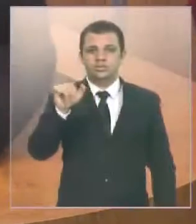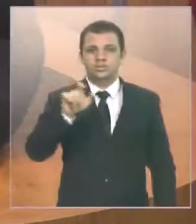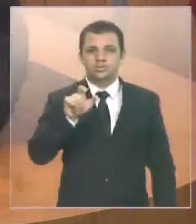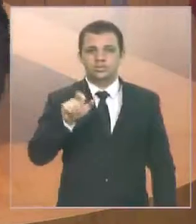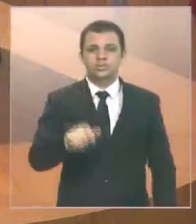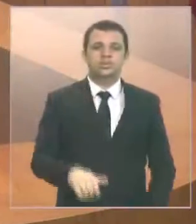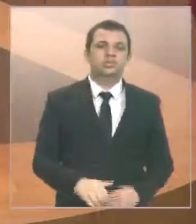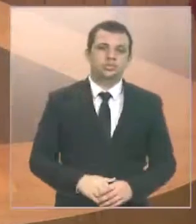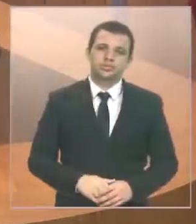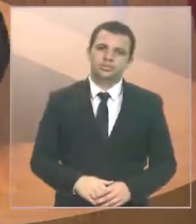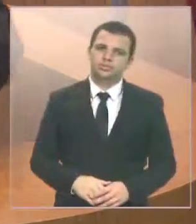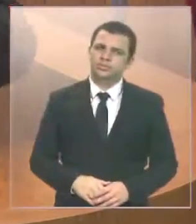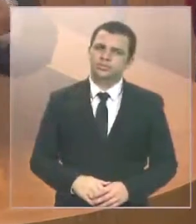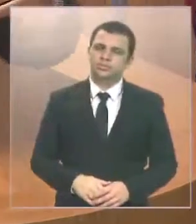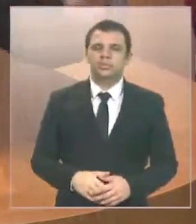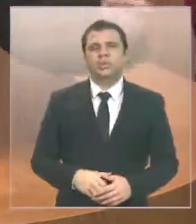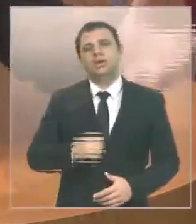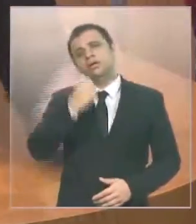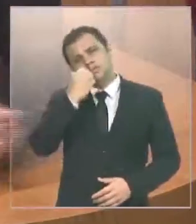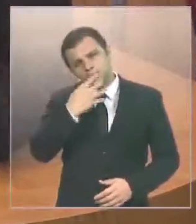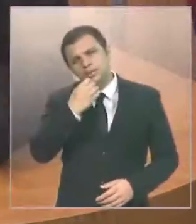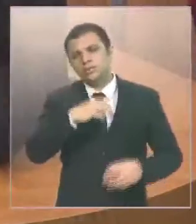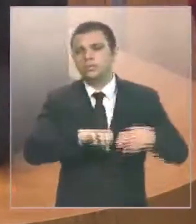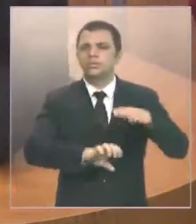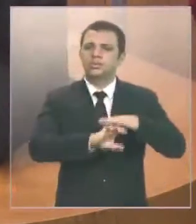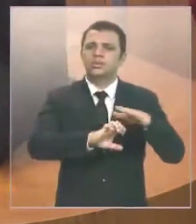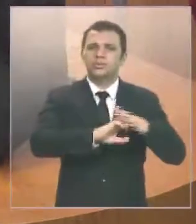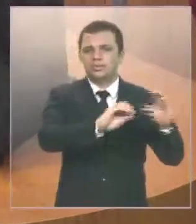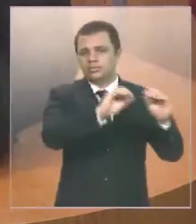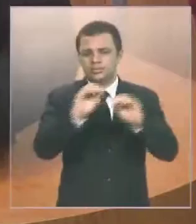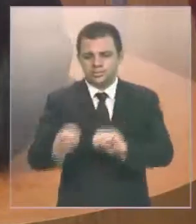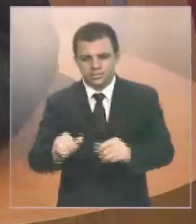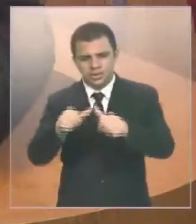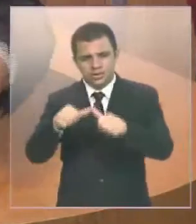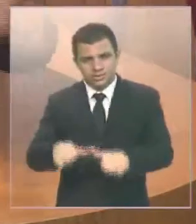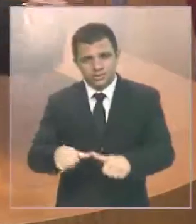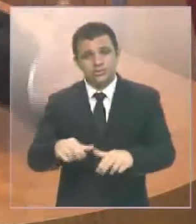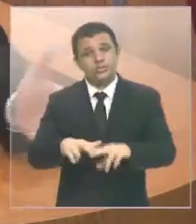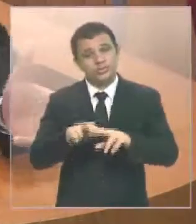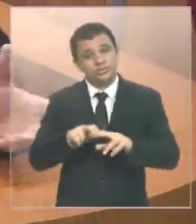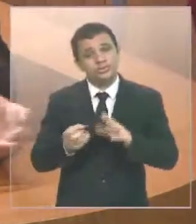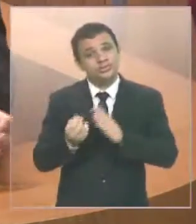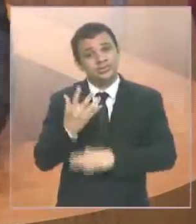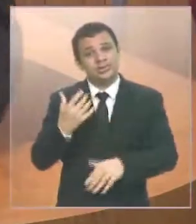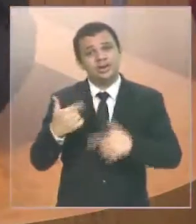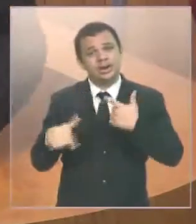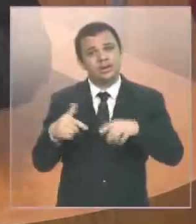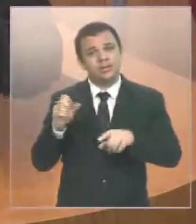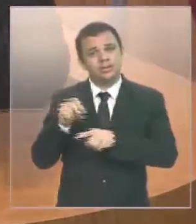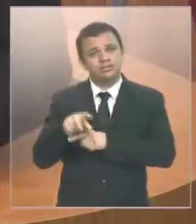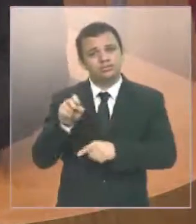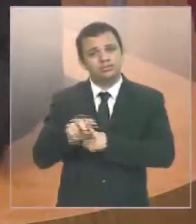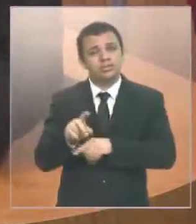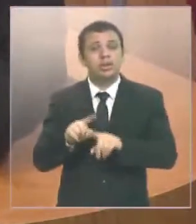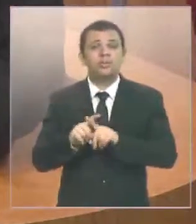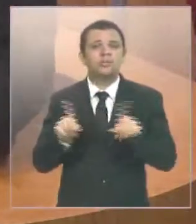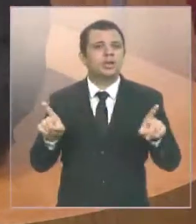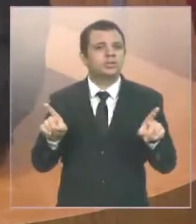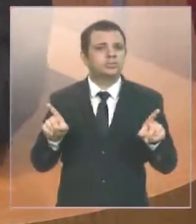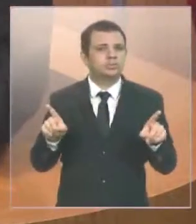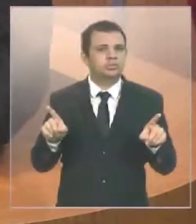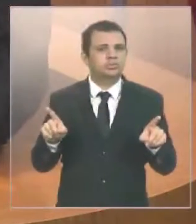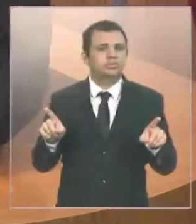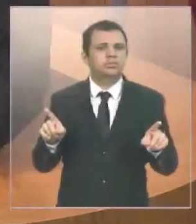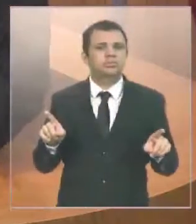se instala no município, significa geração de emprego, significa geração de renda. Mas a única coisa